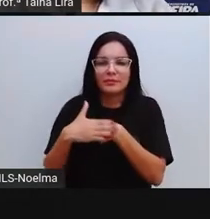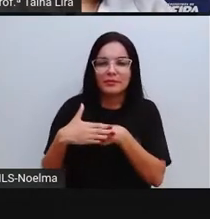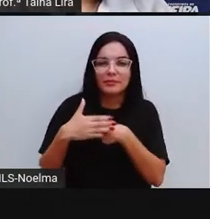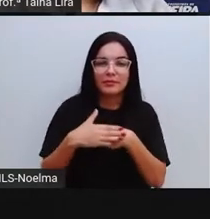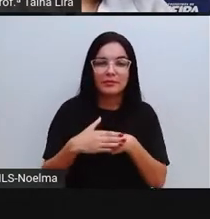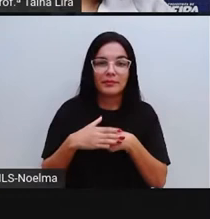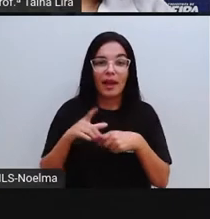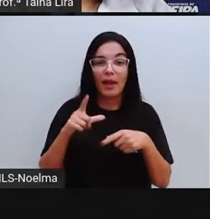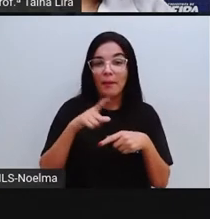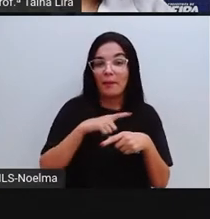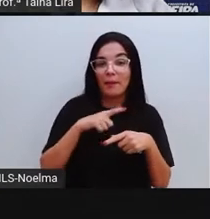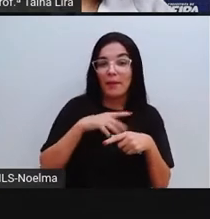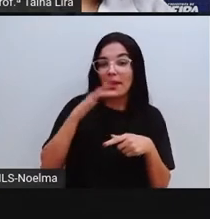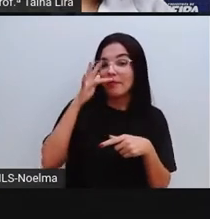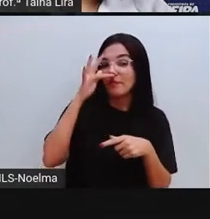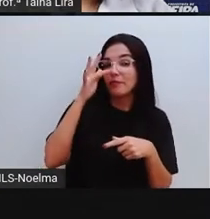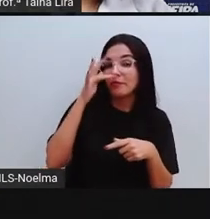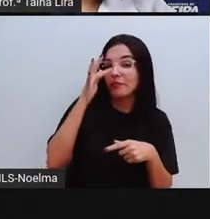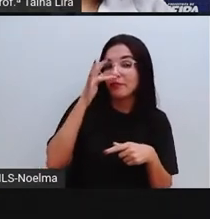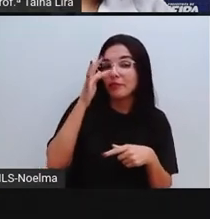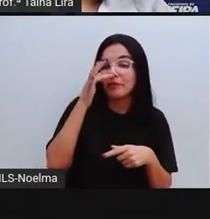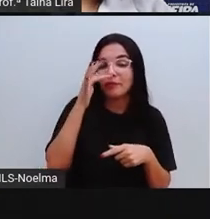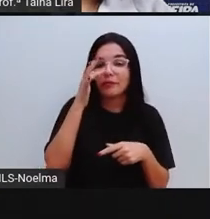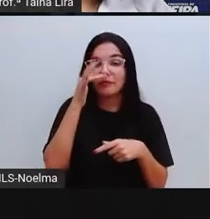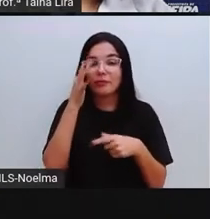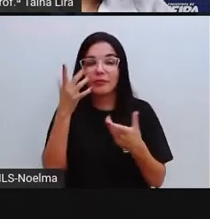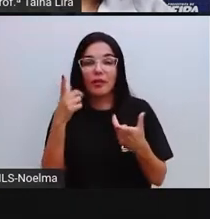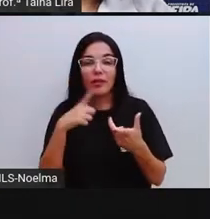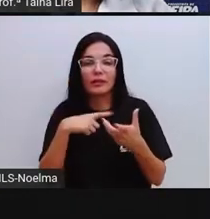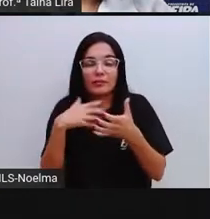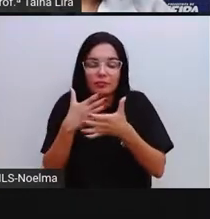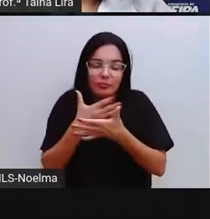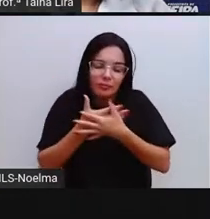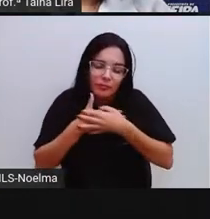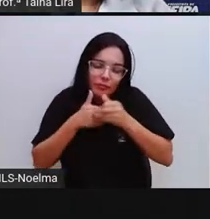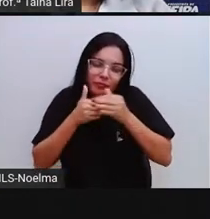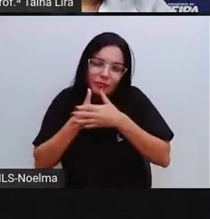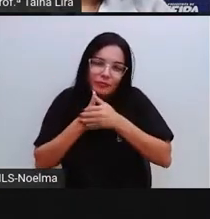pétala de flor dumada e fofa e de aconchego,